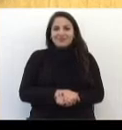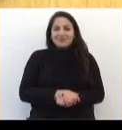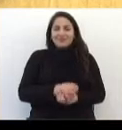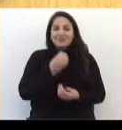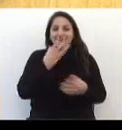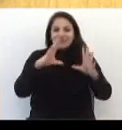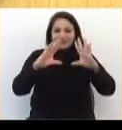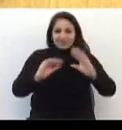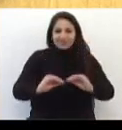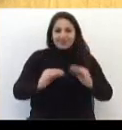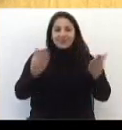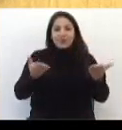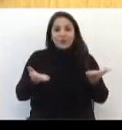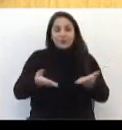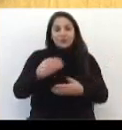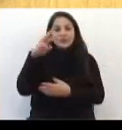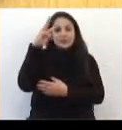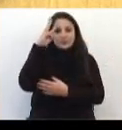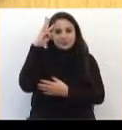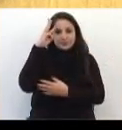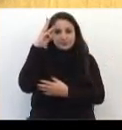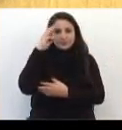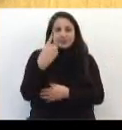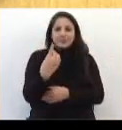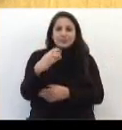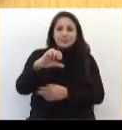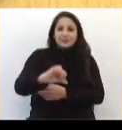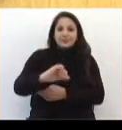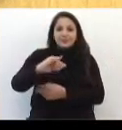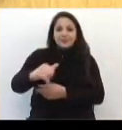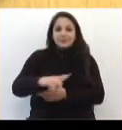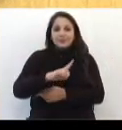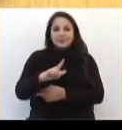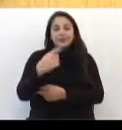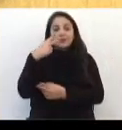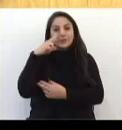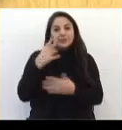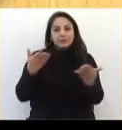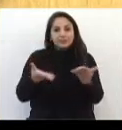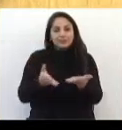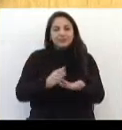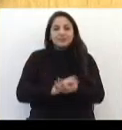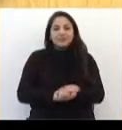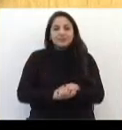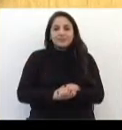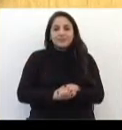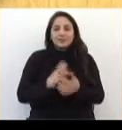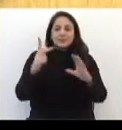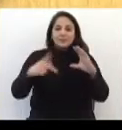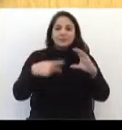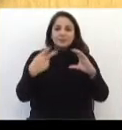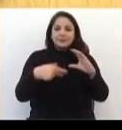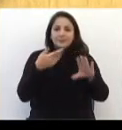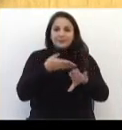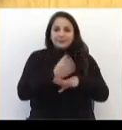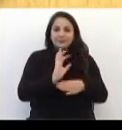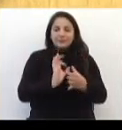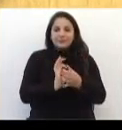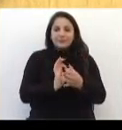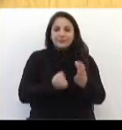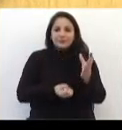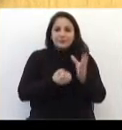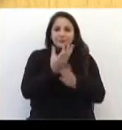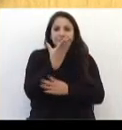Boa noite, hoje é terça-feira, 19 de julho e você vai ver nesta edição Legislativa aprova a criação do